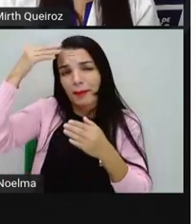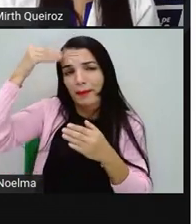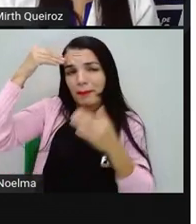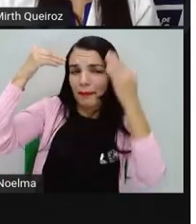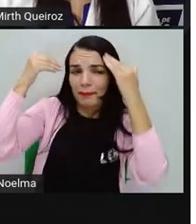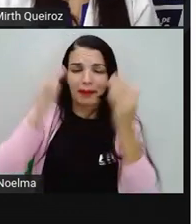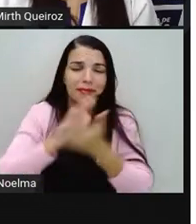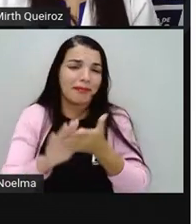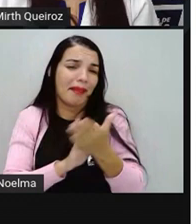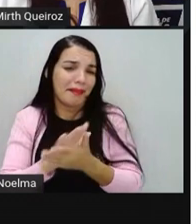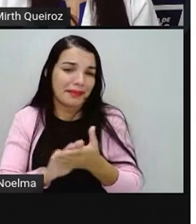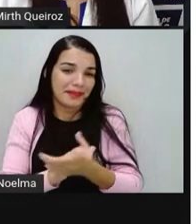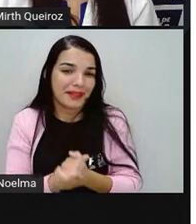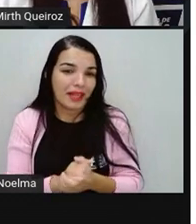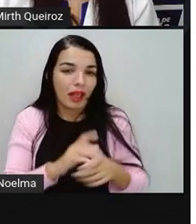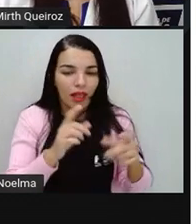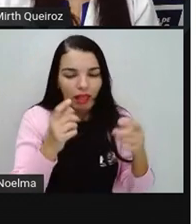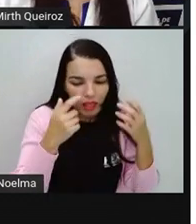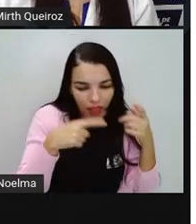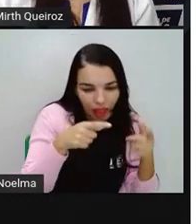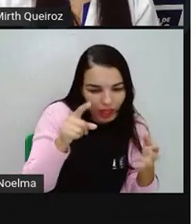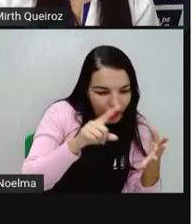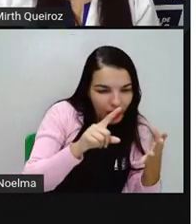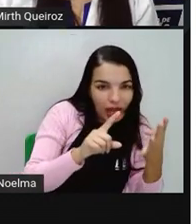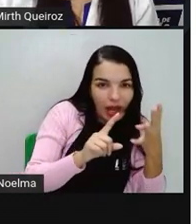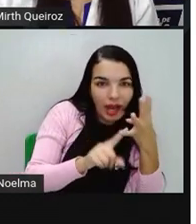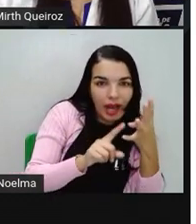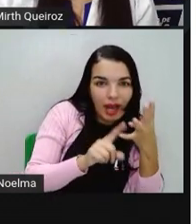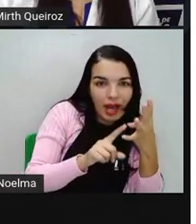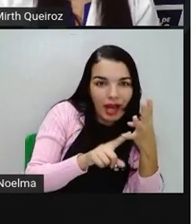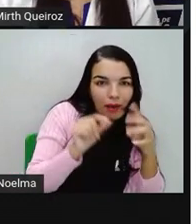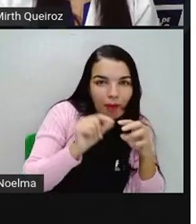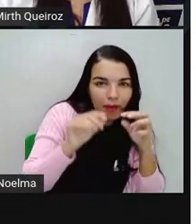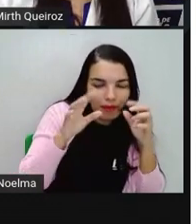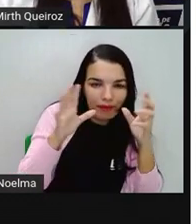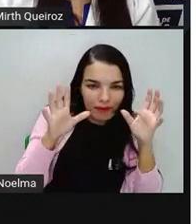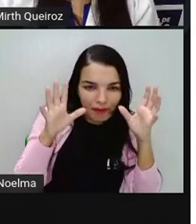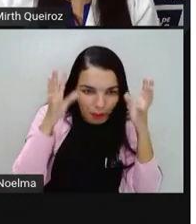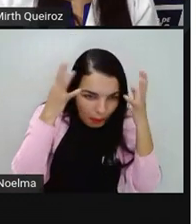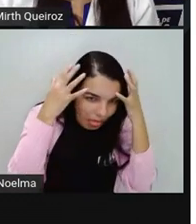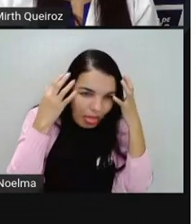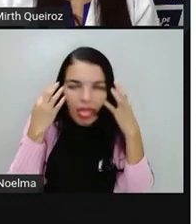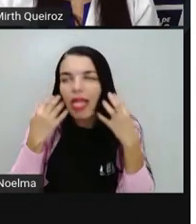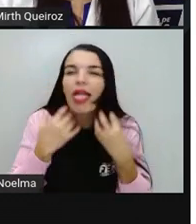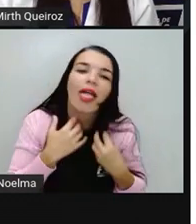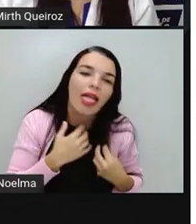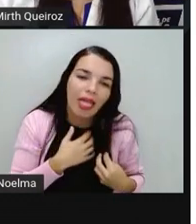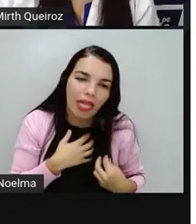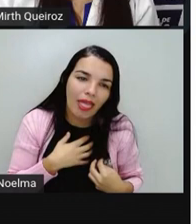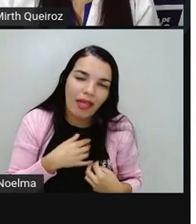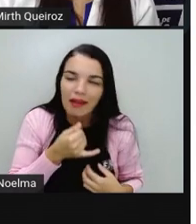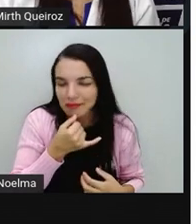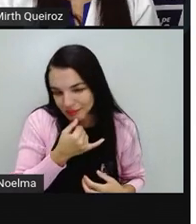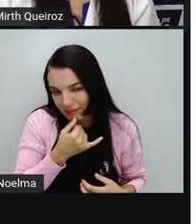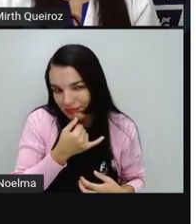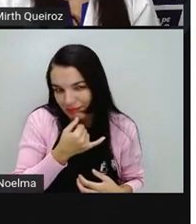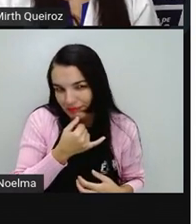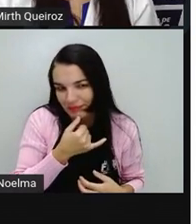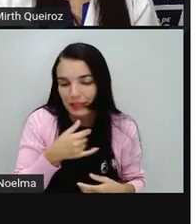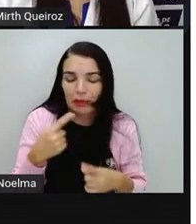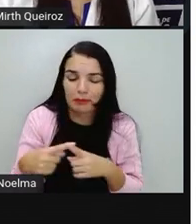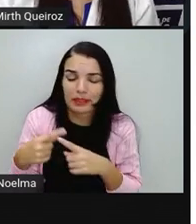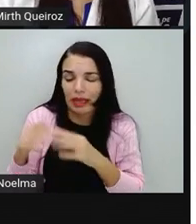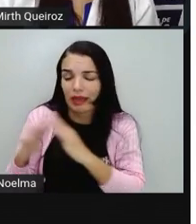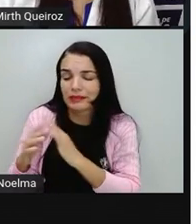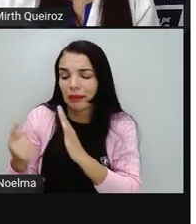fazer, né? E aqui ela já está, já bem, bem debilitada, né? De tanto ficar